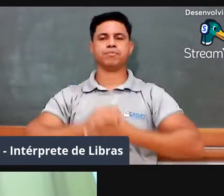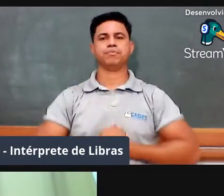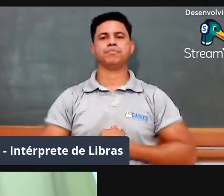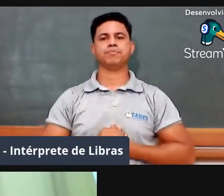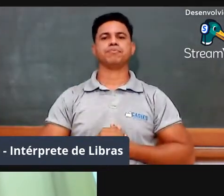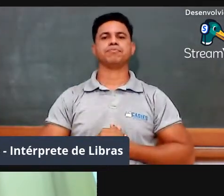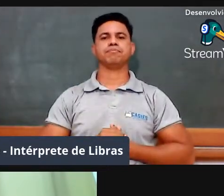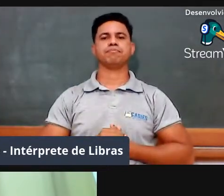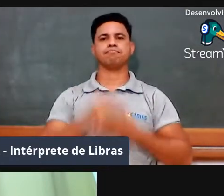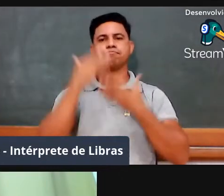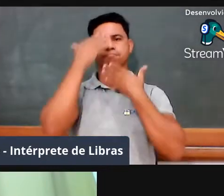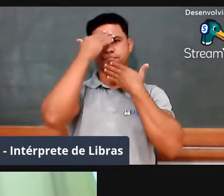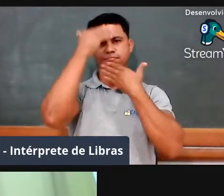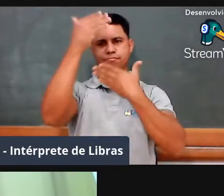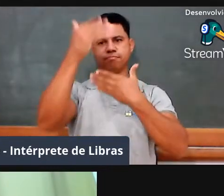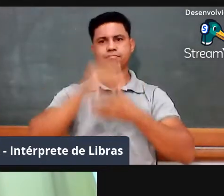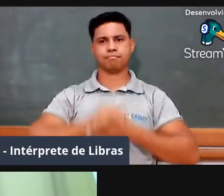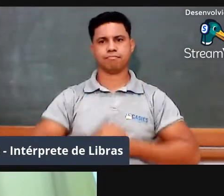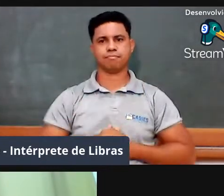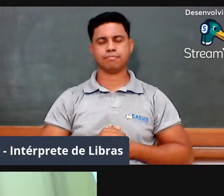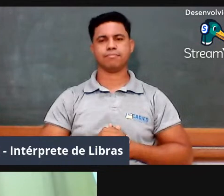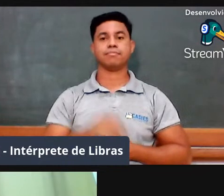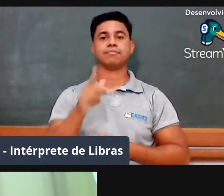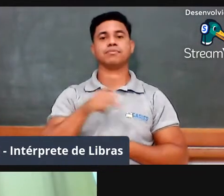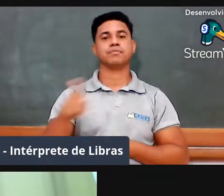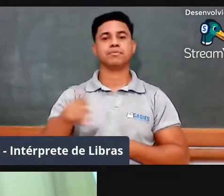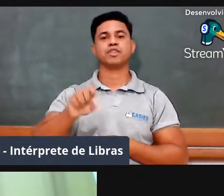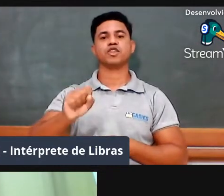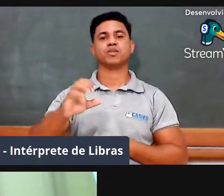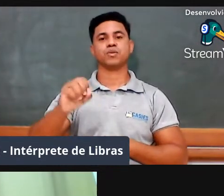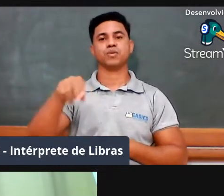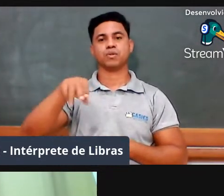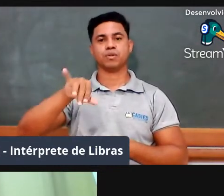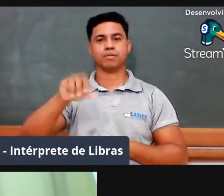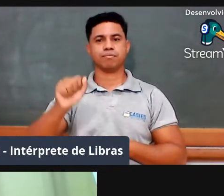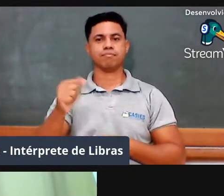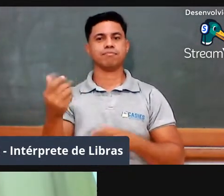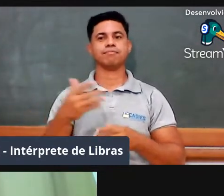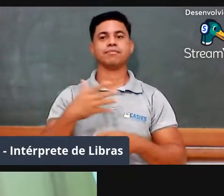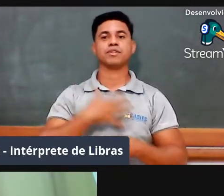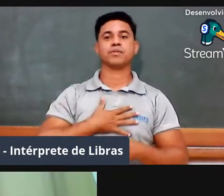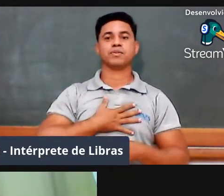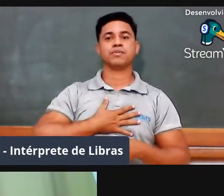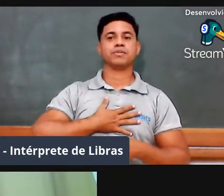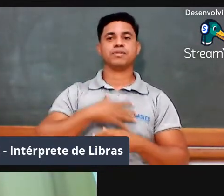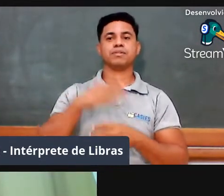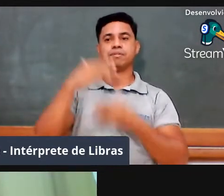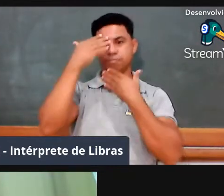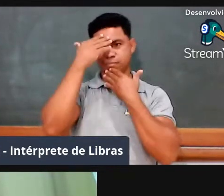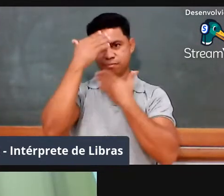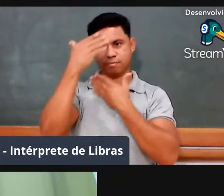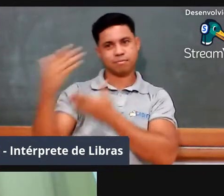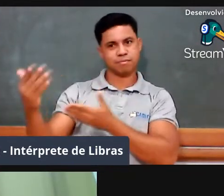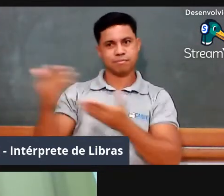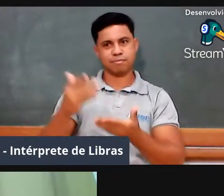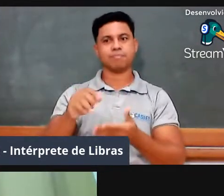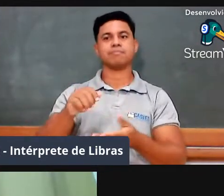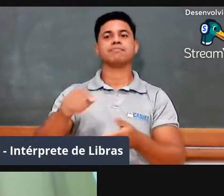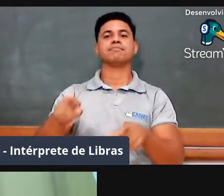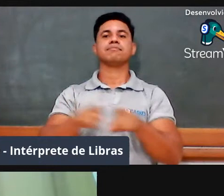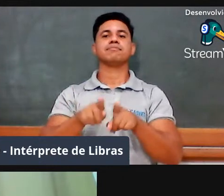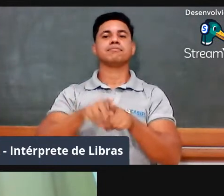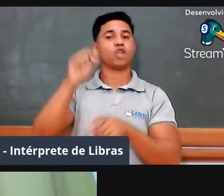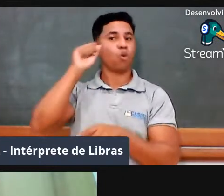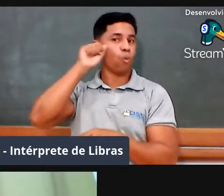Agradecida, professora Sônia. Em tempo, gostaria de apresentar também o Antônio, nosso intérprete de